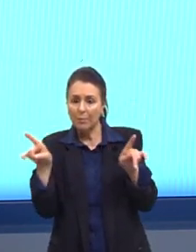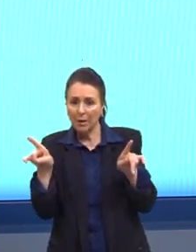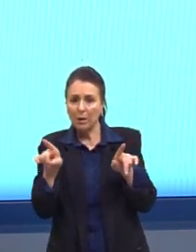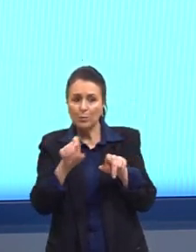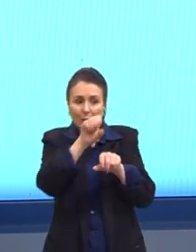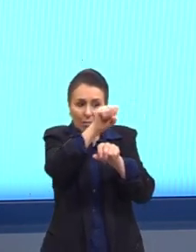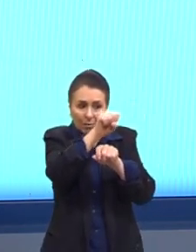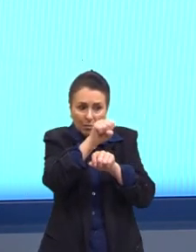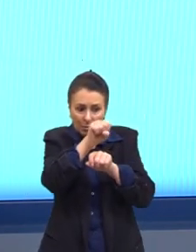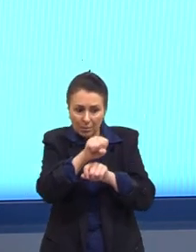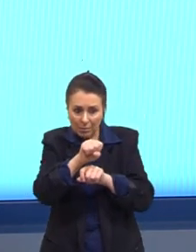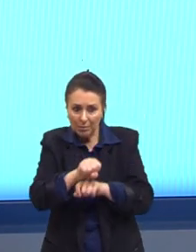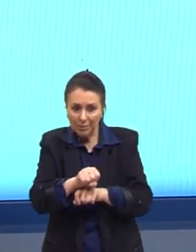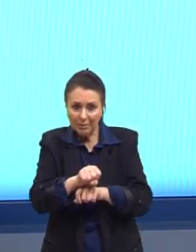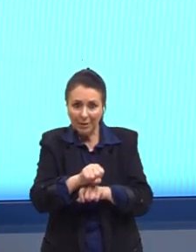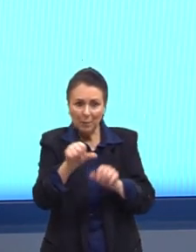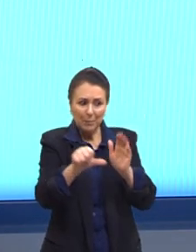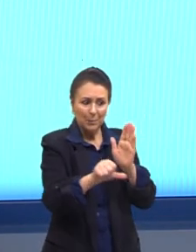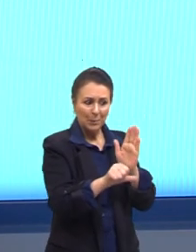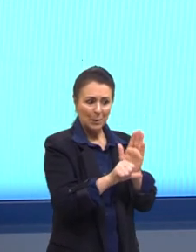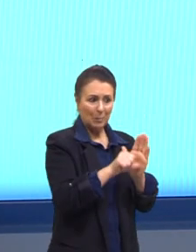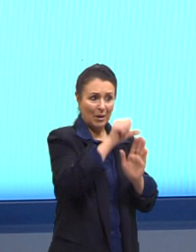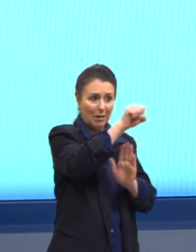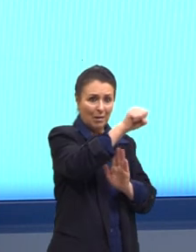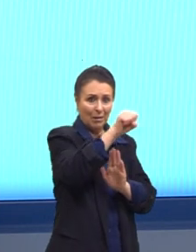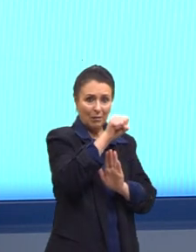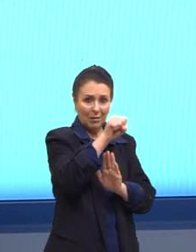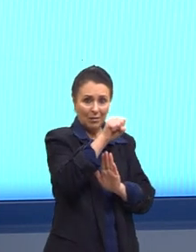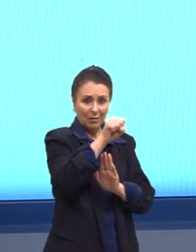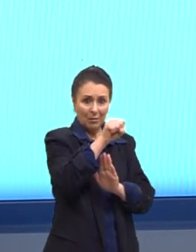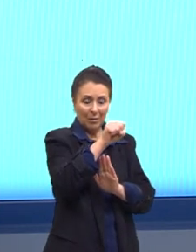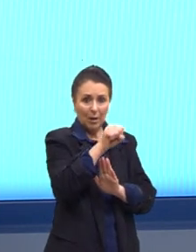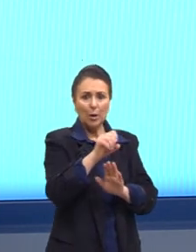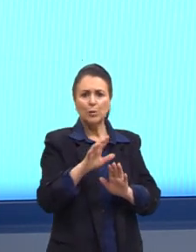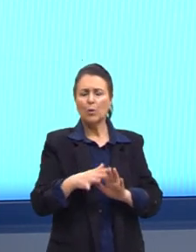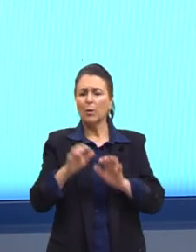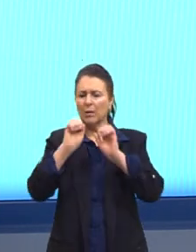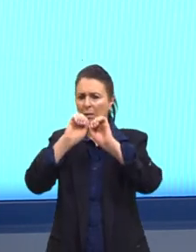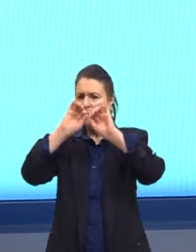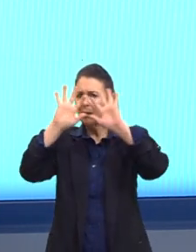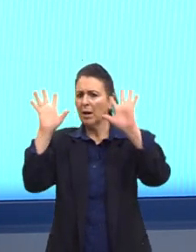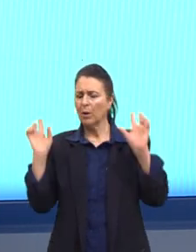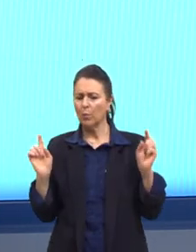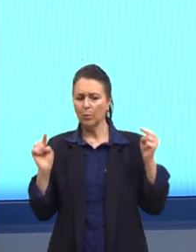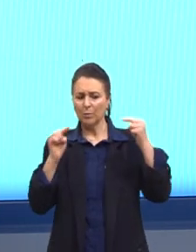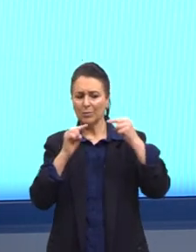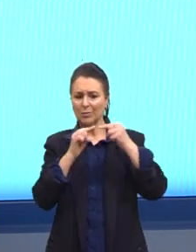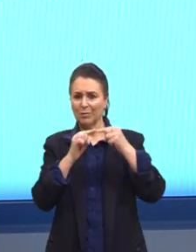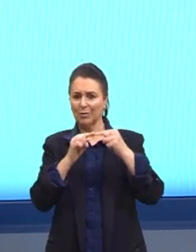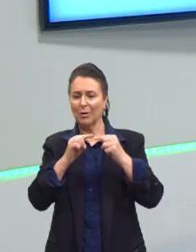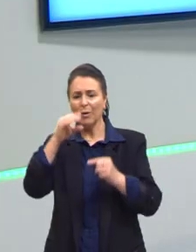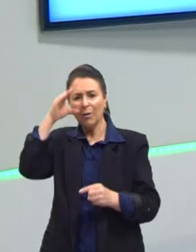na primeira gaveta, só aquilo que está exposto de maneira bem objetiva. Mas observar ali todos os